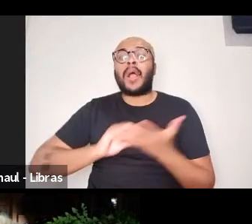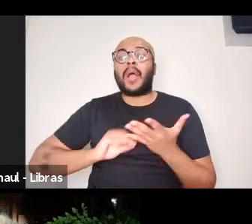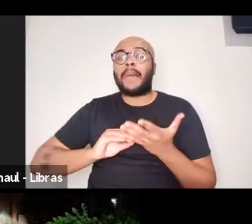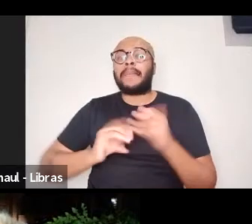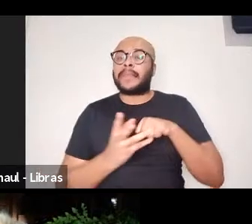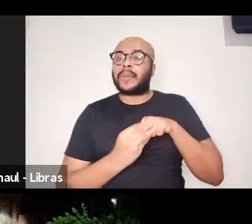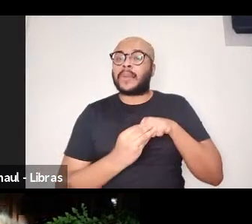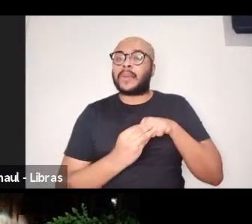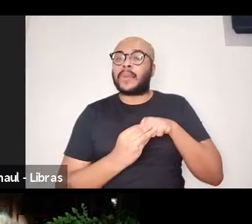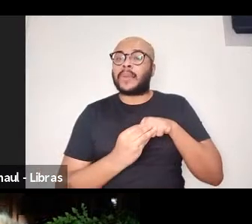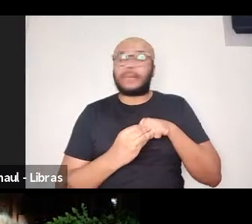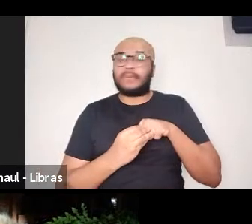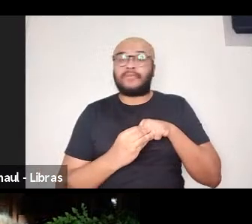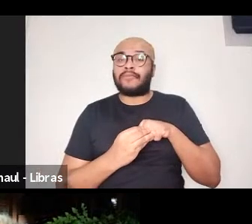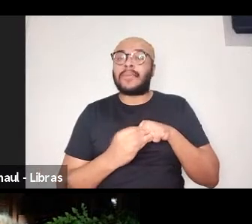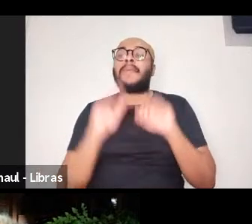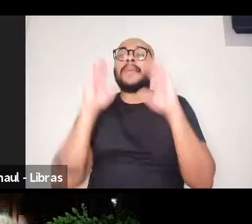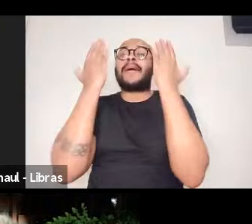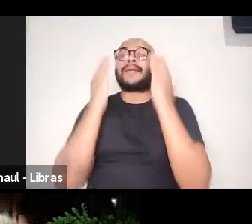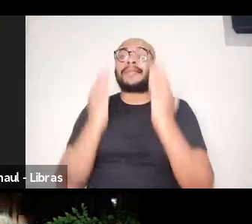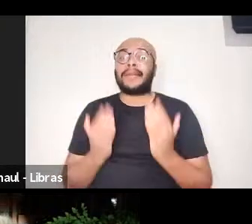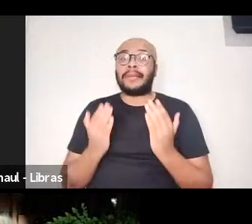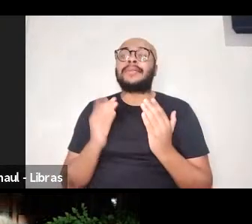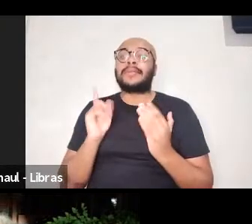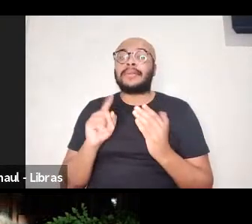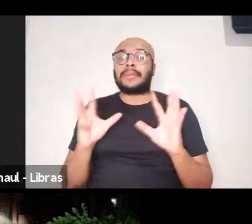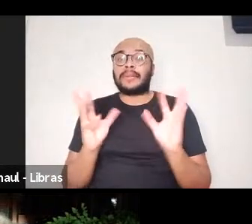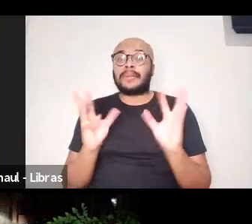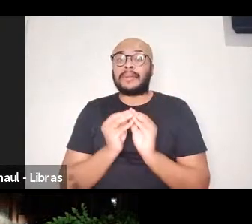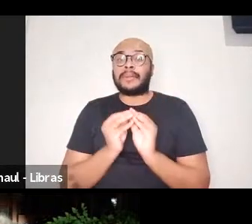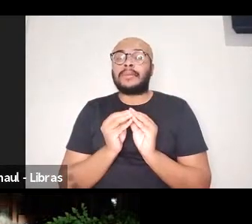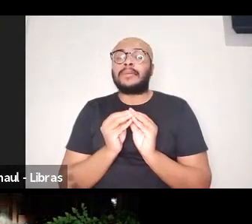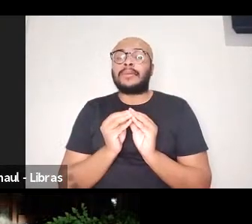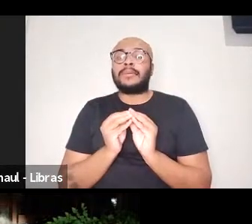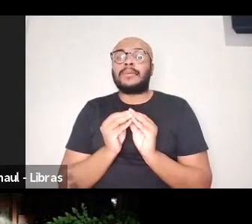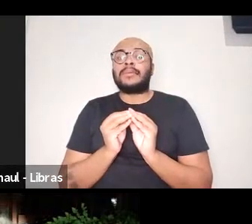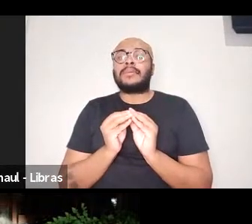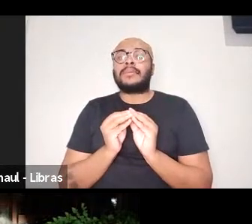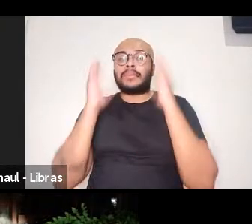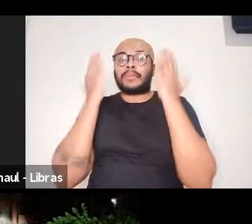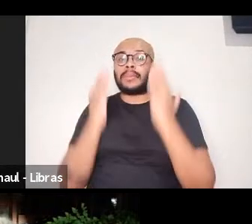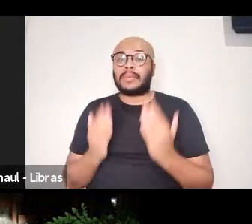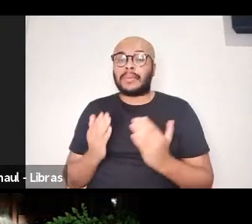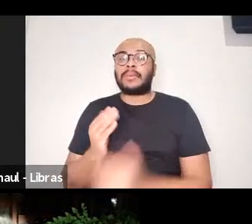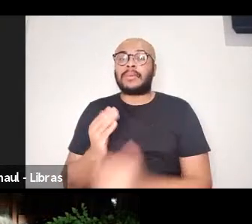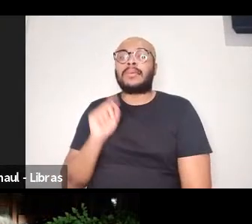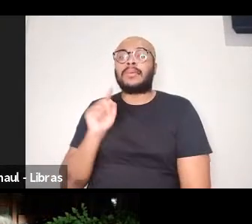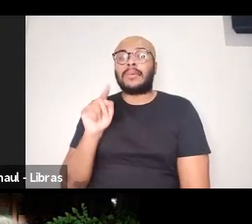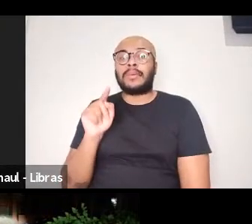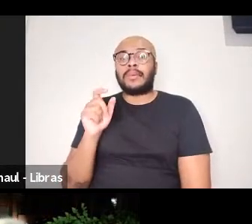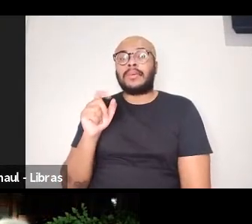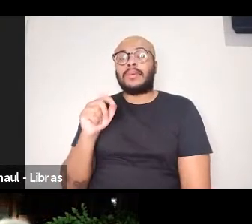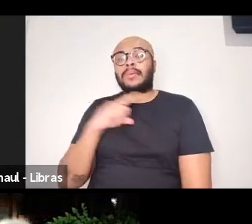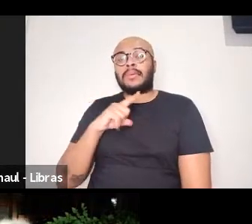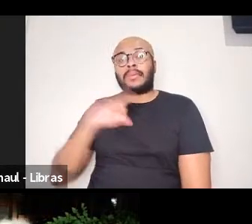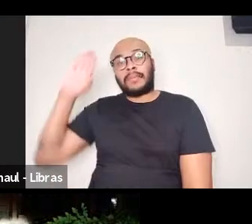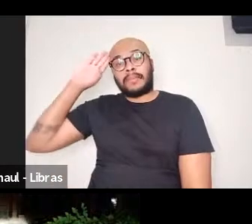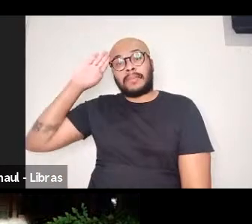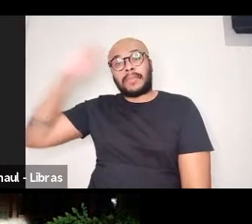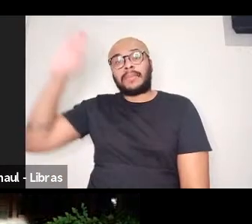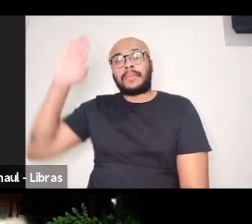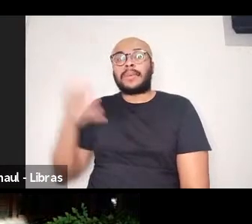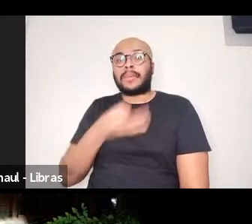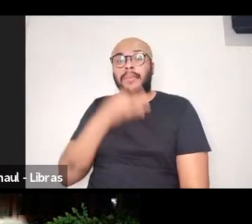análise, uma resenha é sempre uma análise daquele livro, ainda que, obviamente, os principais argumentos